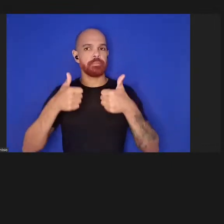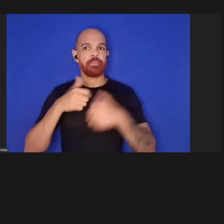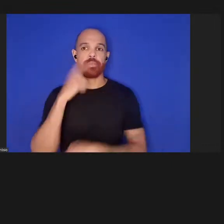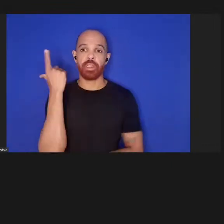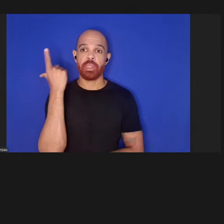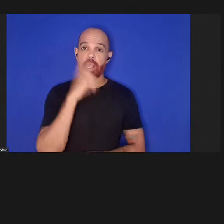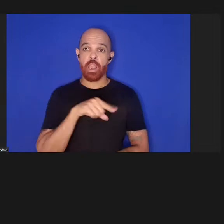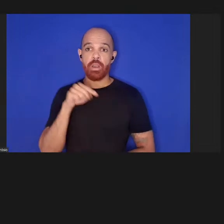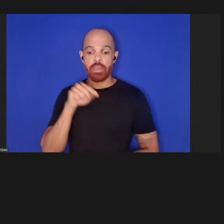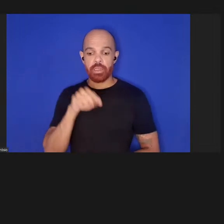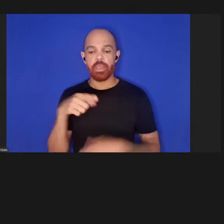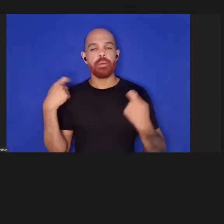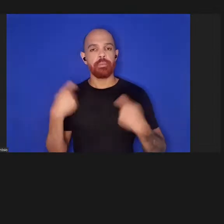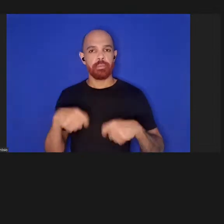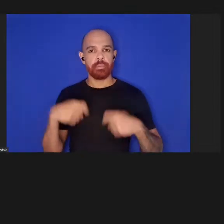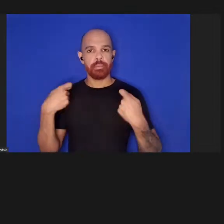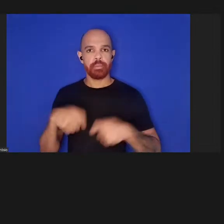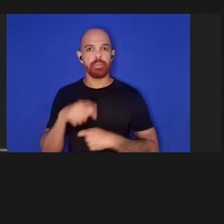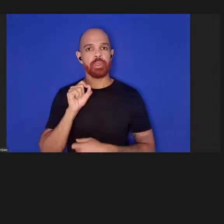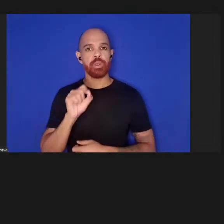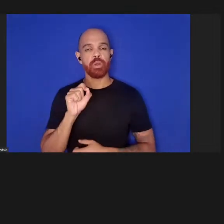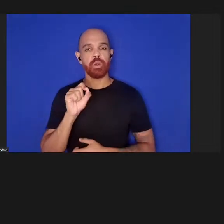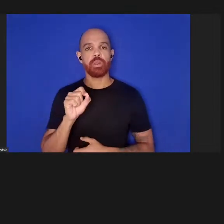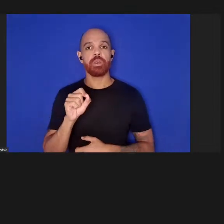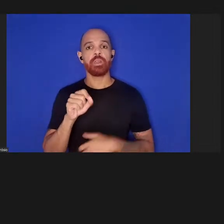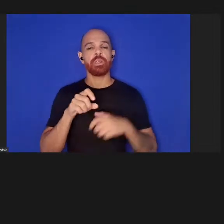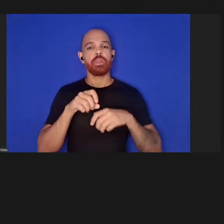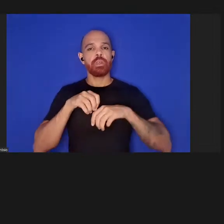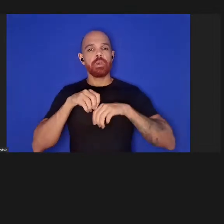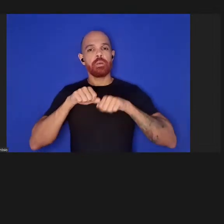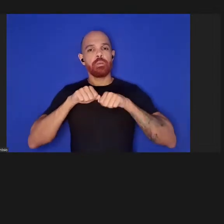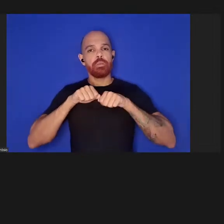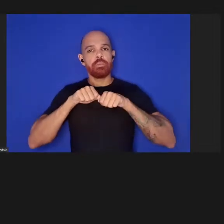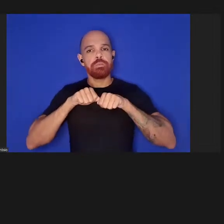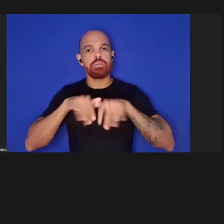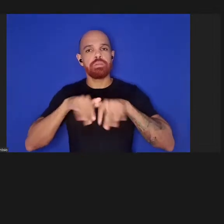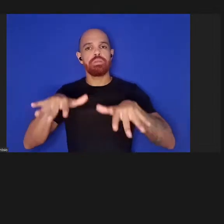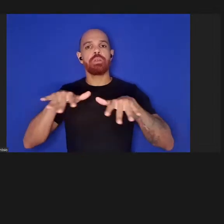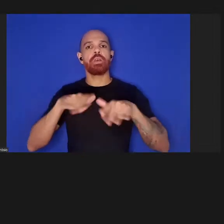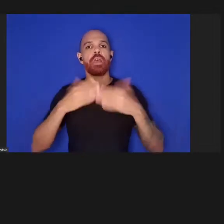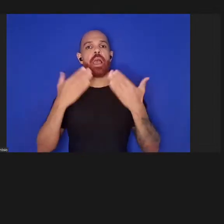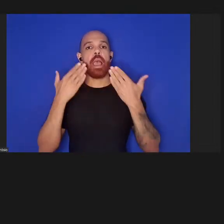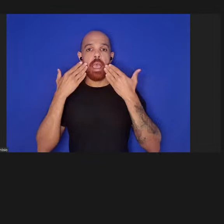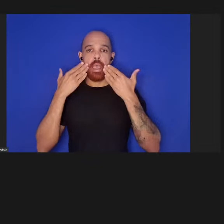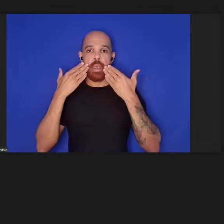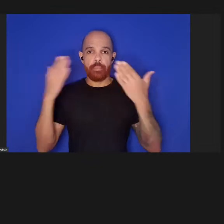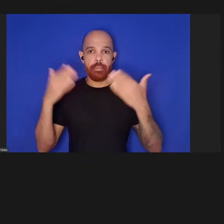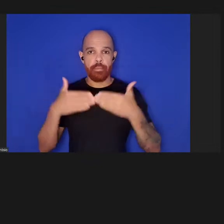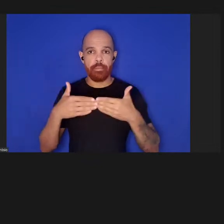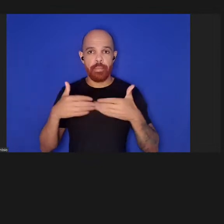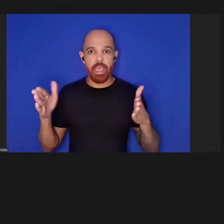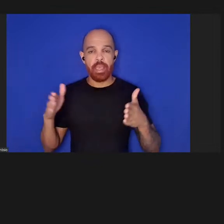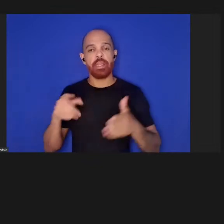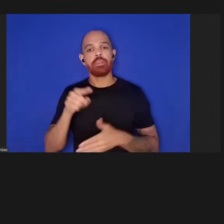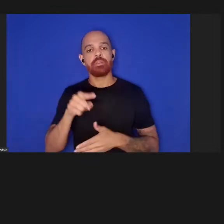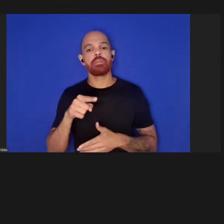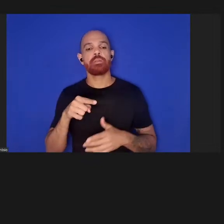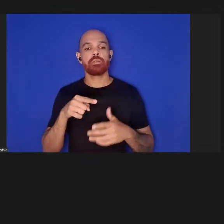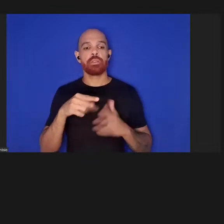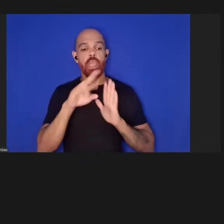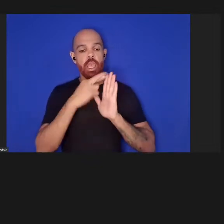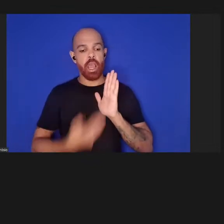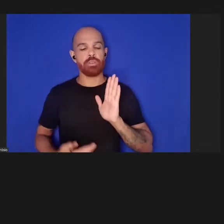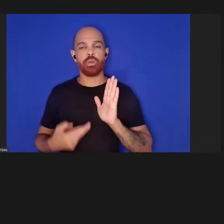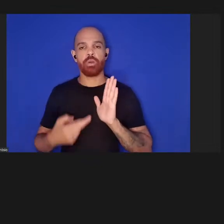isso nós devemos ter uma disseminação aberta dos relatórios de revisores e